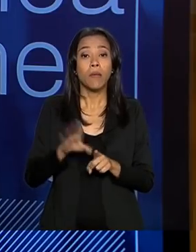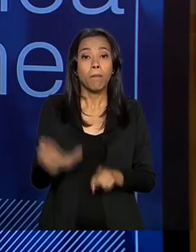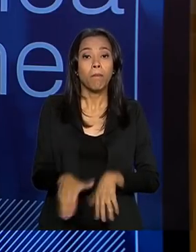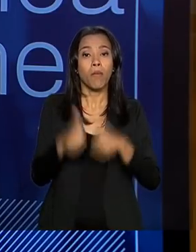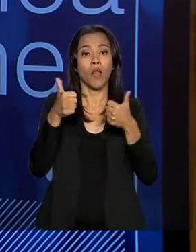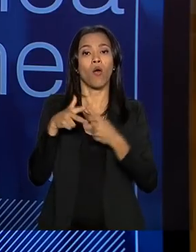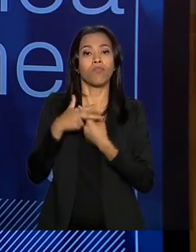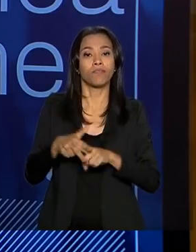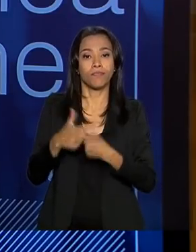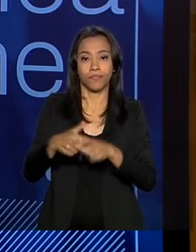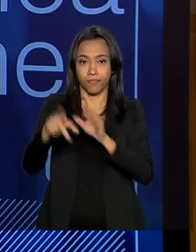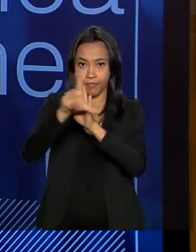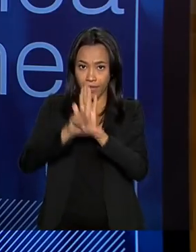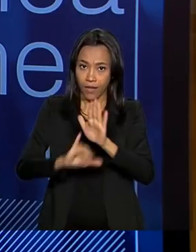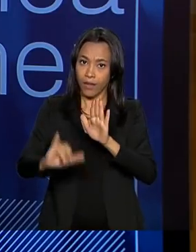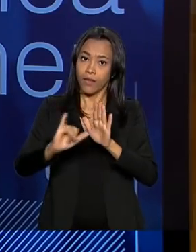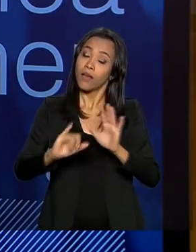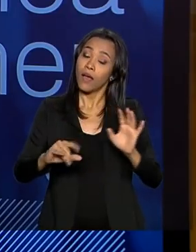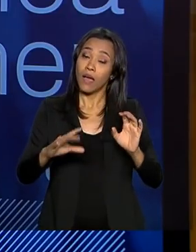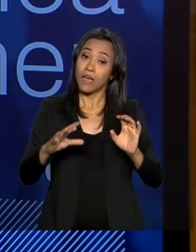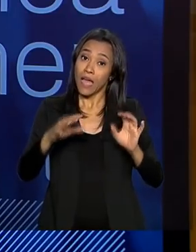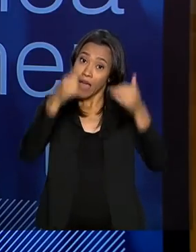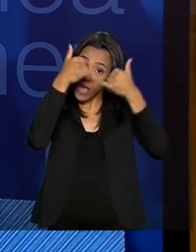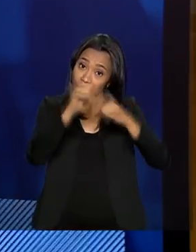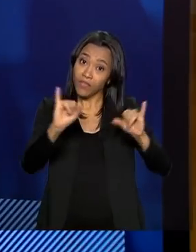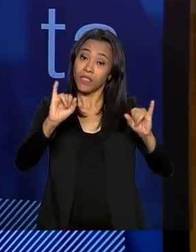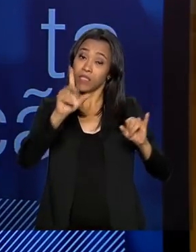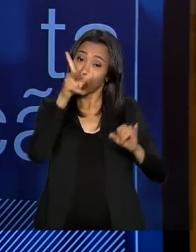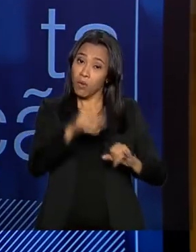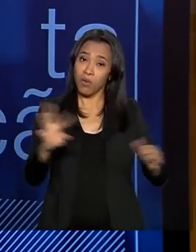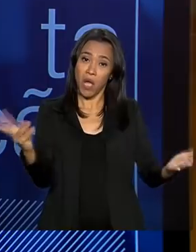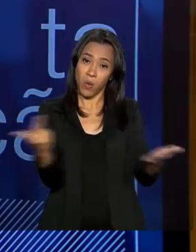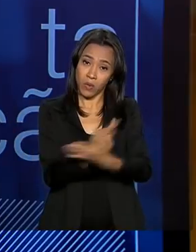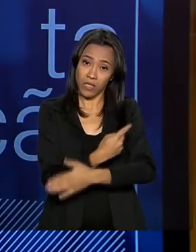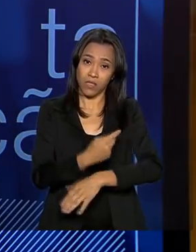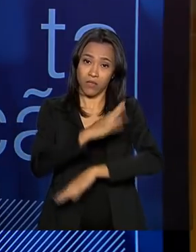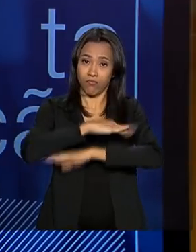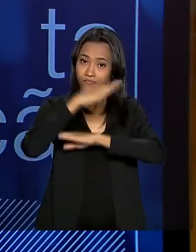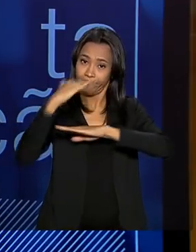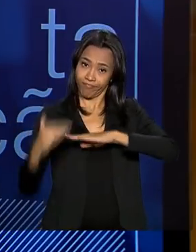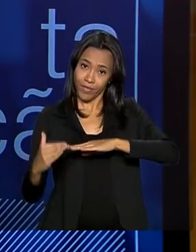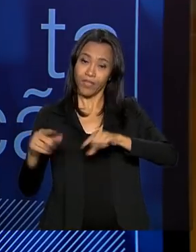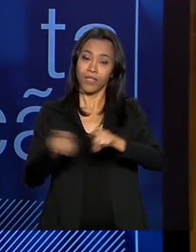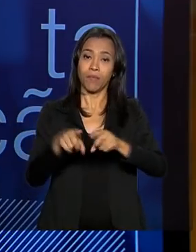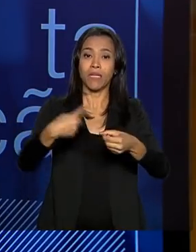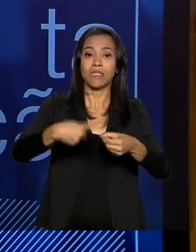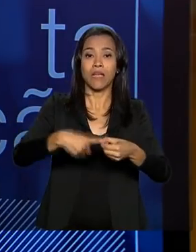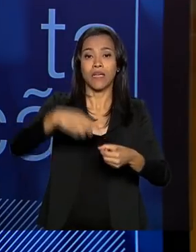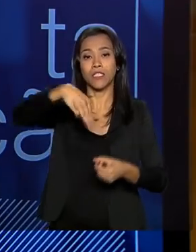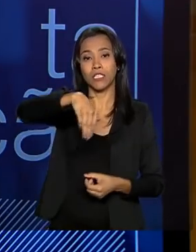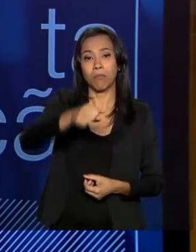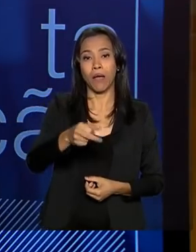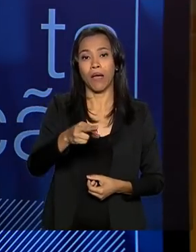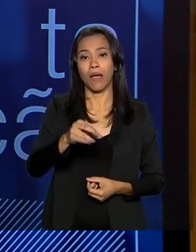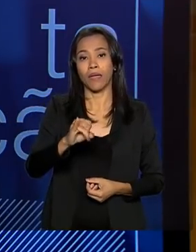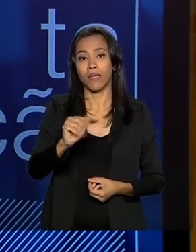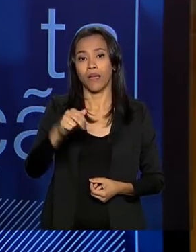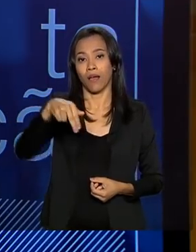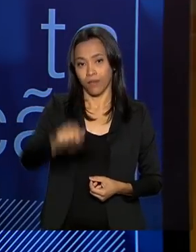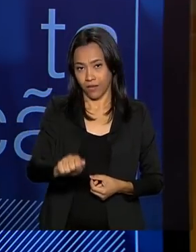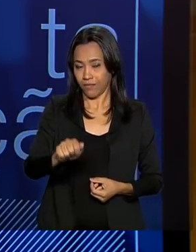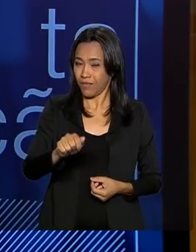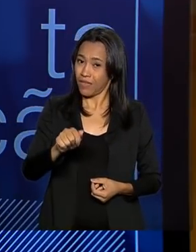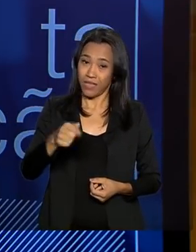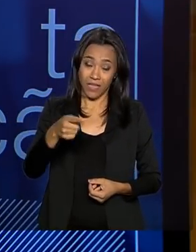legislação. Garantindo dessa forma que desastres, como o de Mariana e Brumadinho, não venham a acontecer. E caso o pior